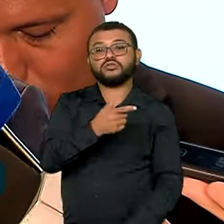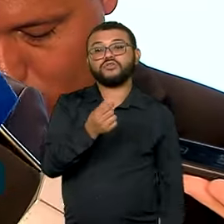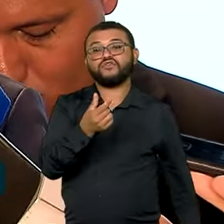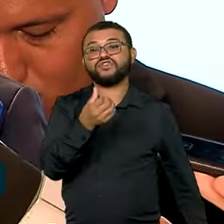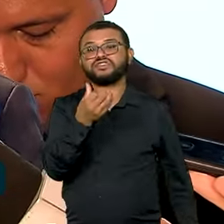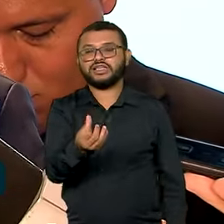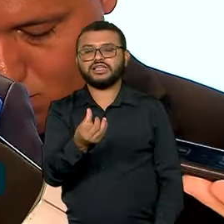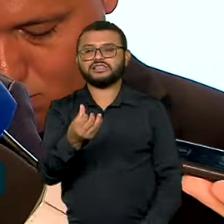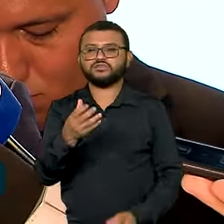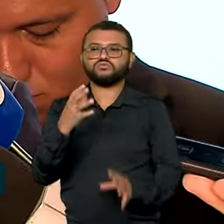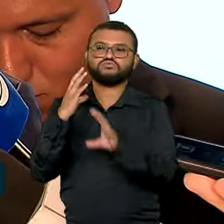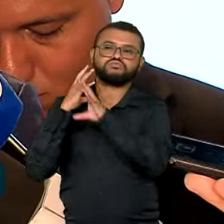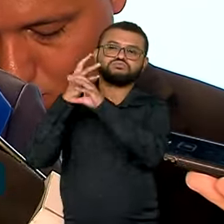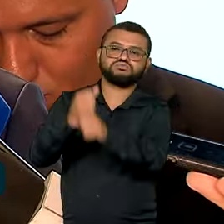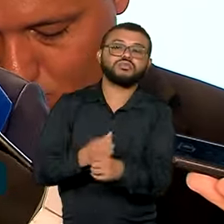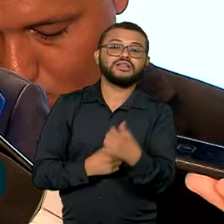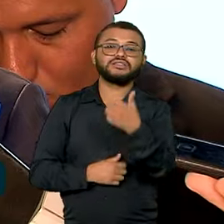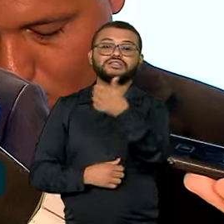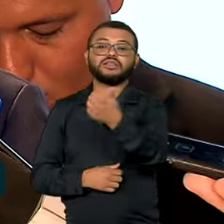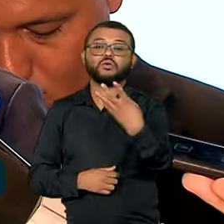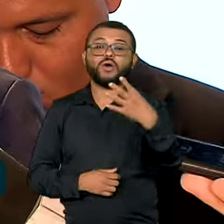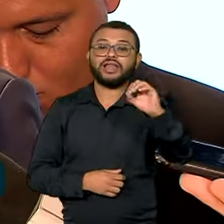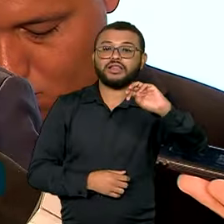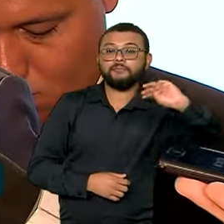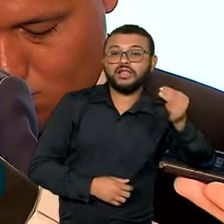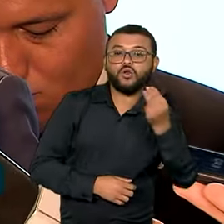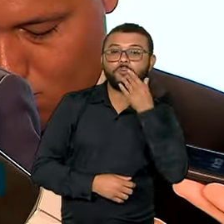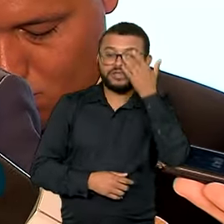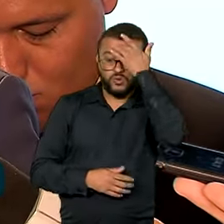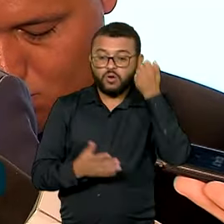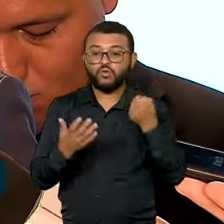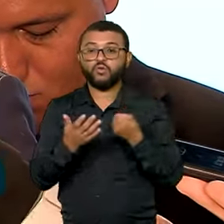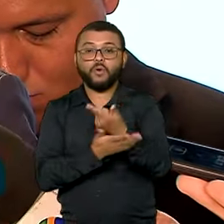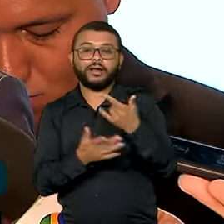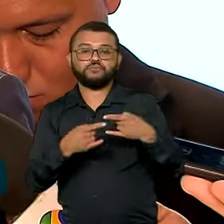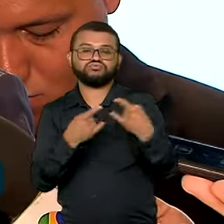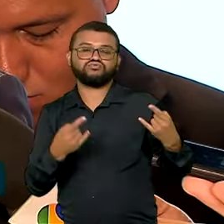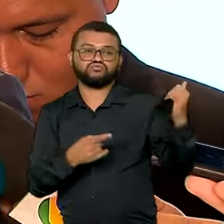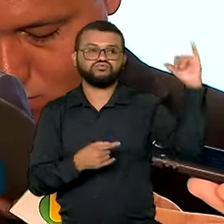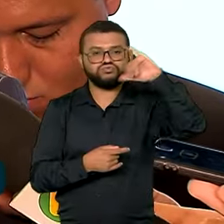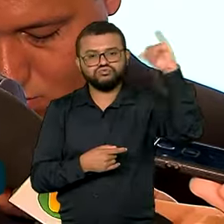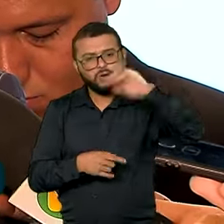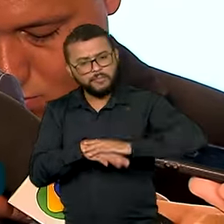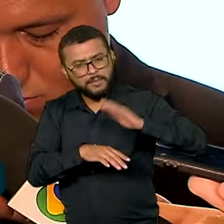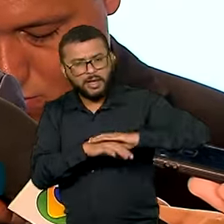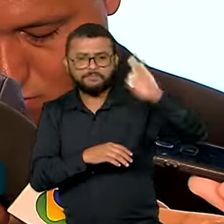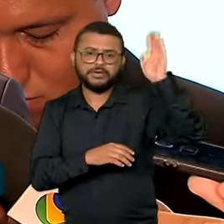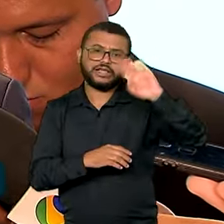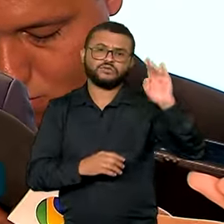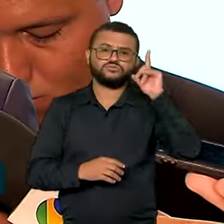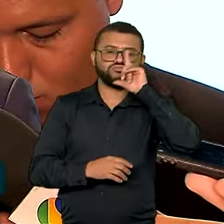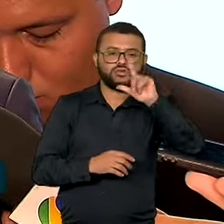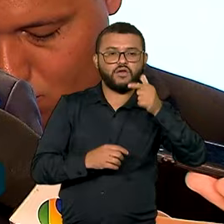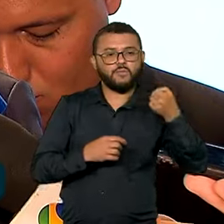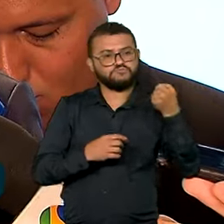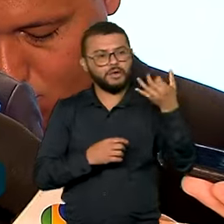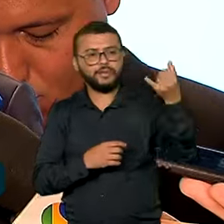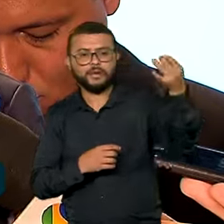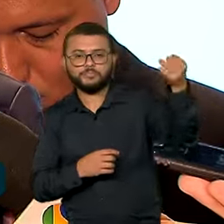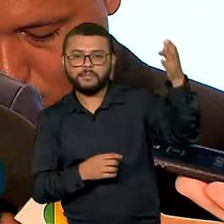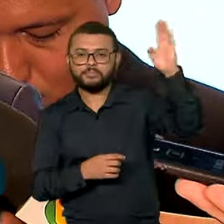a mais de 140 milhões de passageiros. Significa dizer que são mais brasileiros e brasileiras viajando por todo